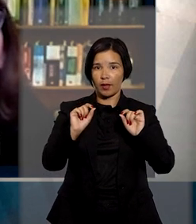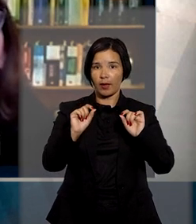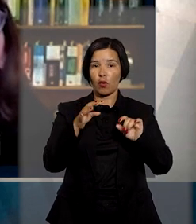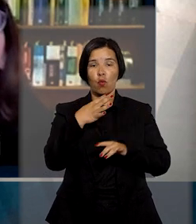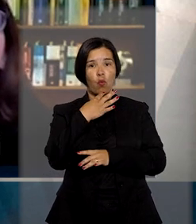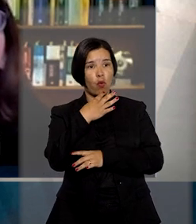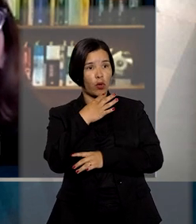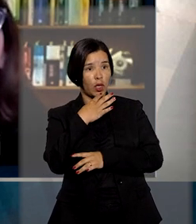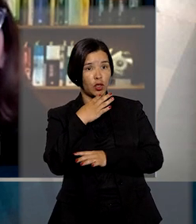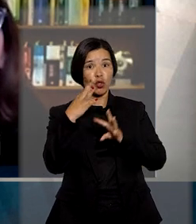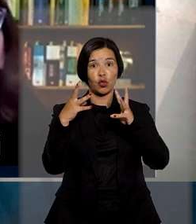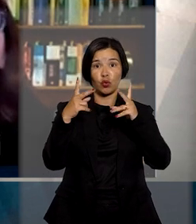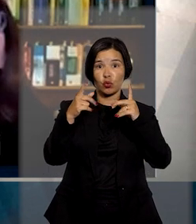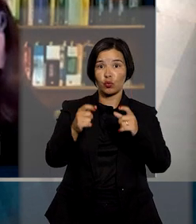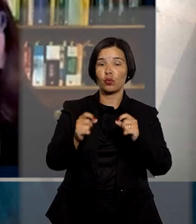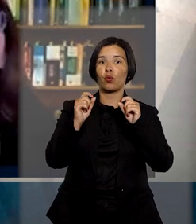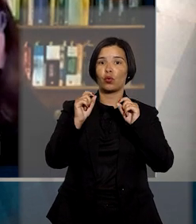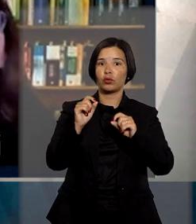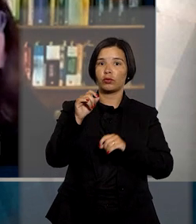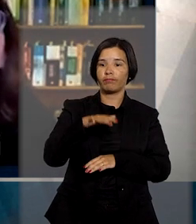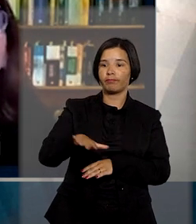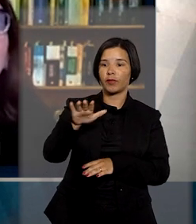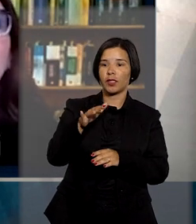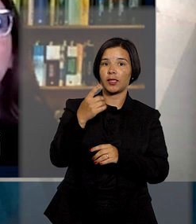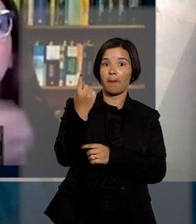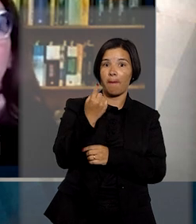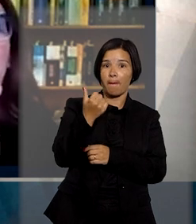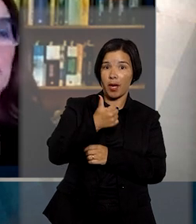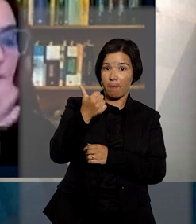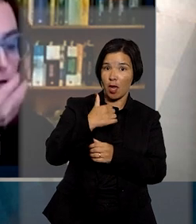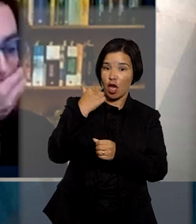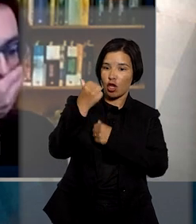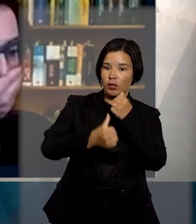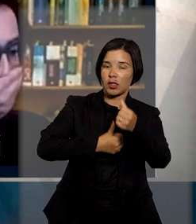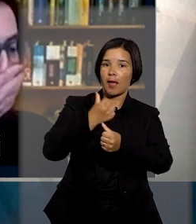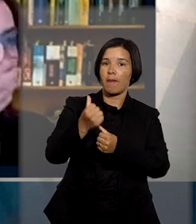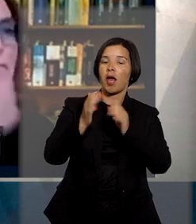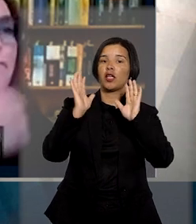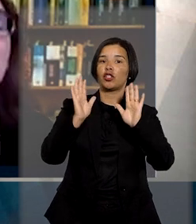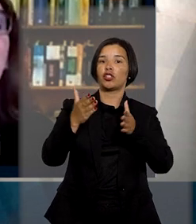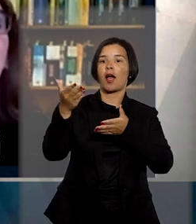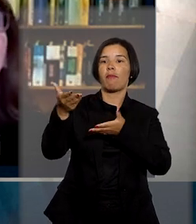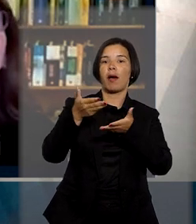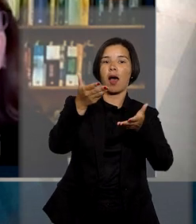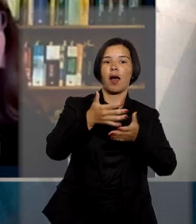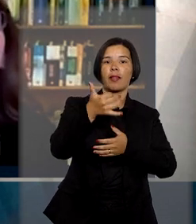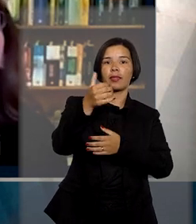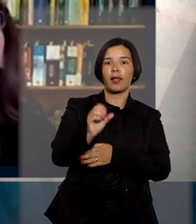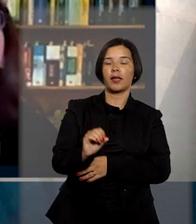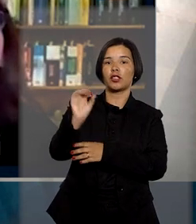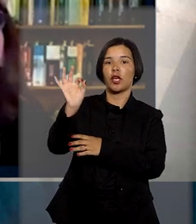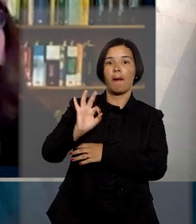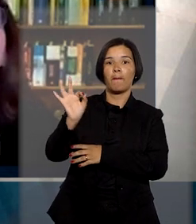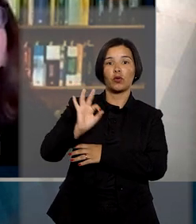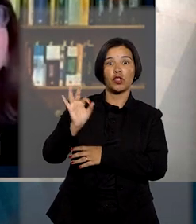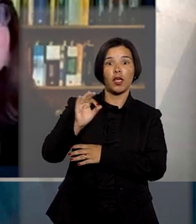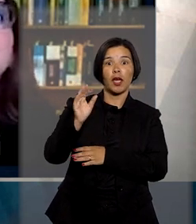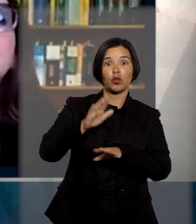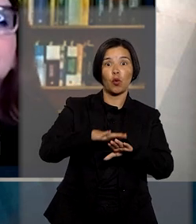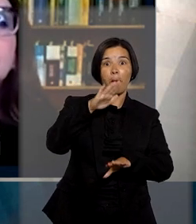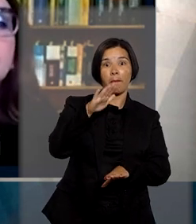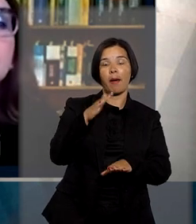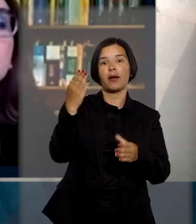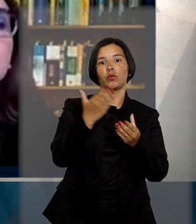conhecido de todos de que somente neste primeiro semestre já recebemos 10% a mais de